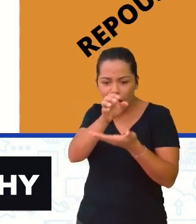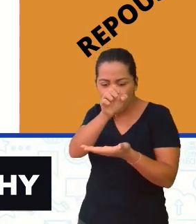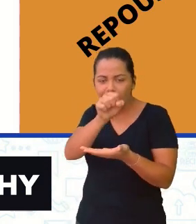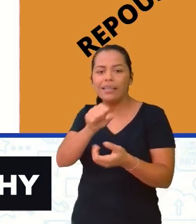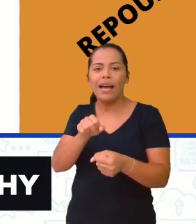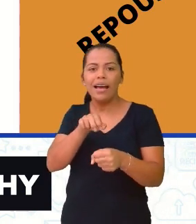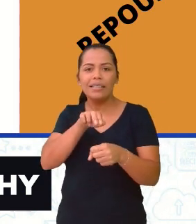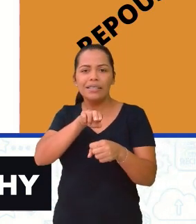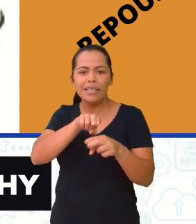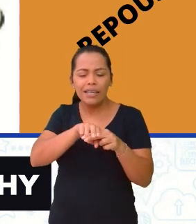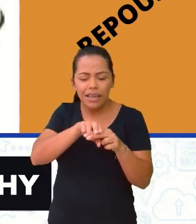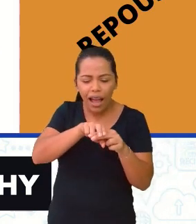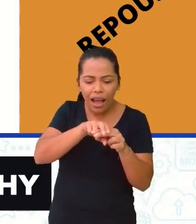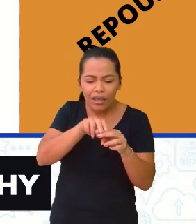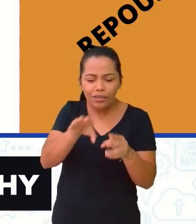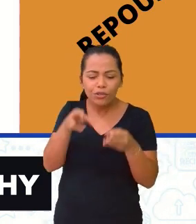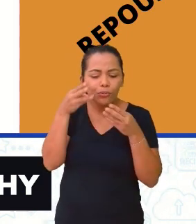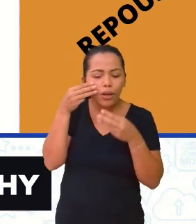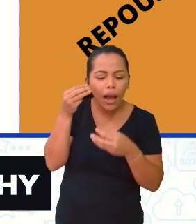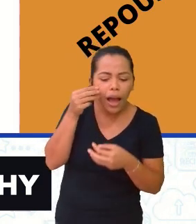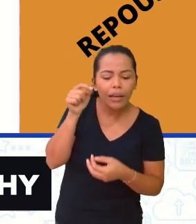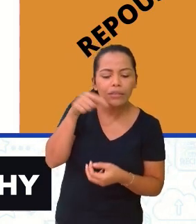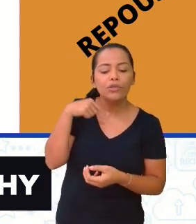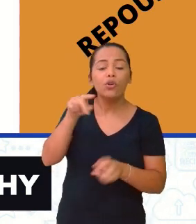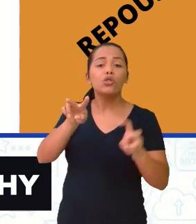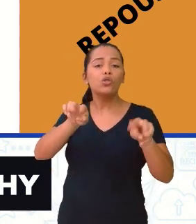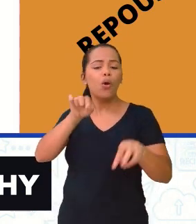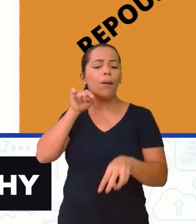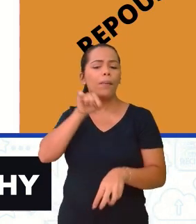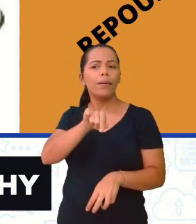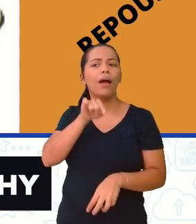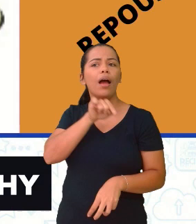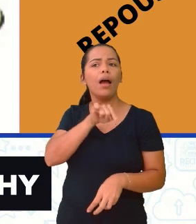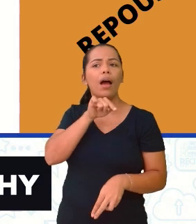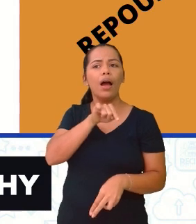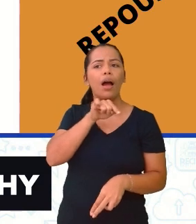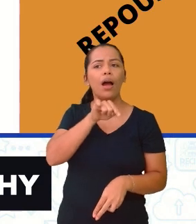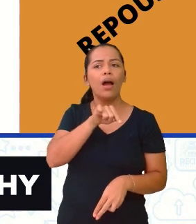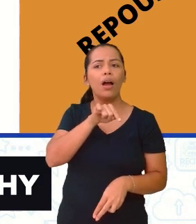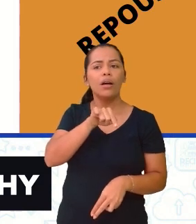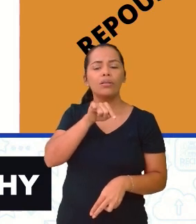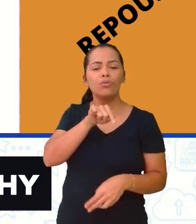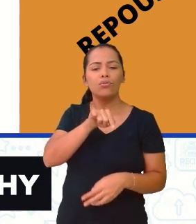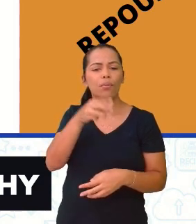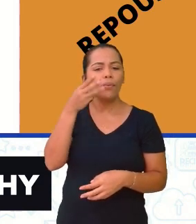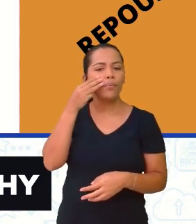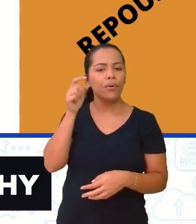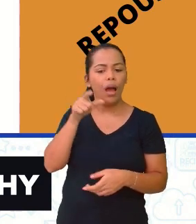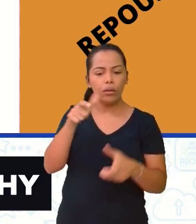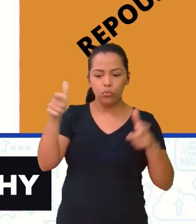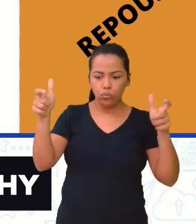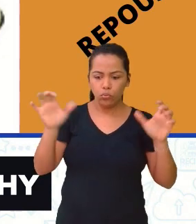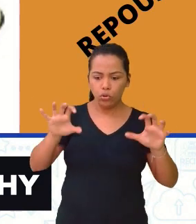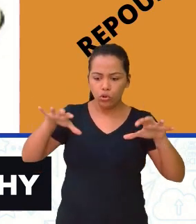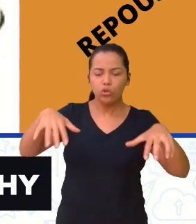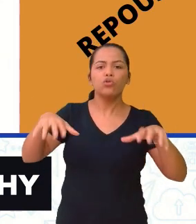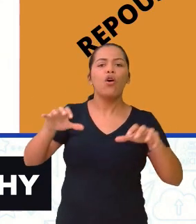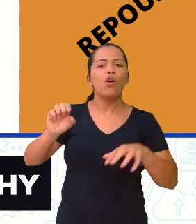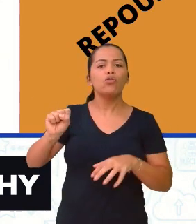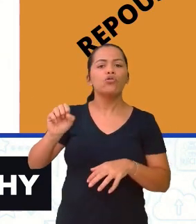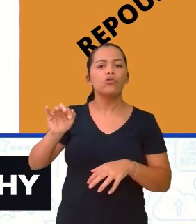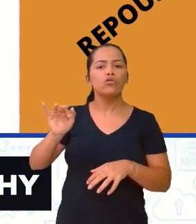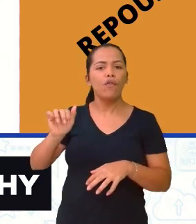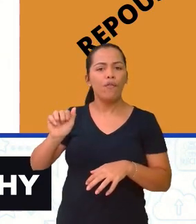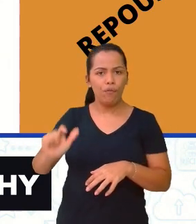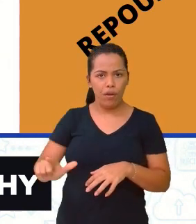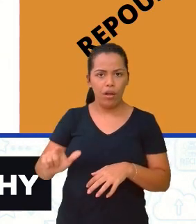aí a nossa pergunta é, em relação ao gato, o sofá está em repouso ou em movimento? Veja que eu dei para vocês o referencial,